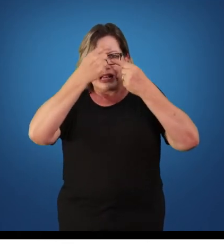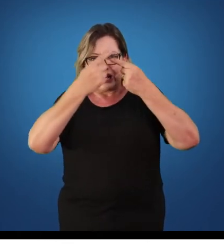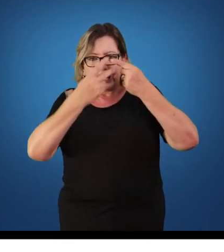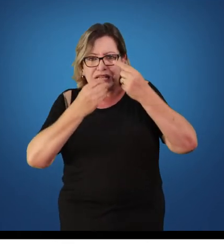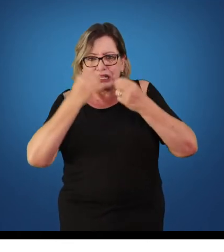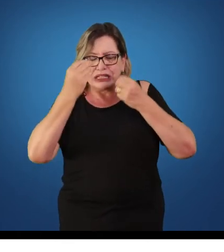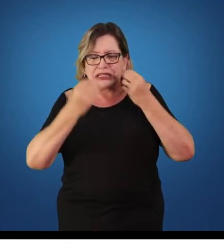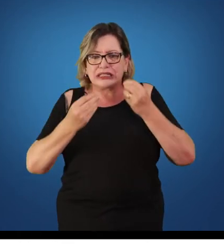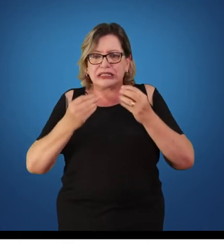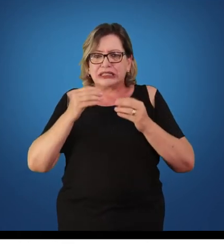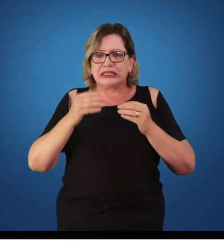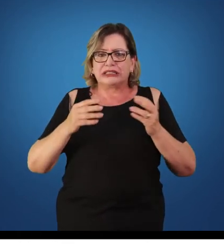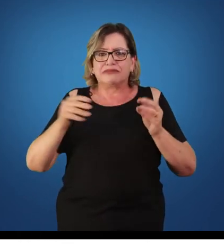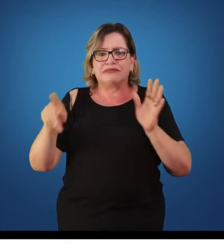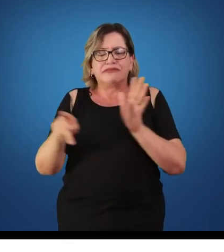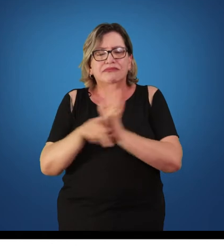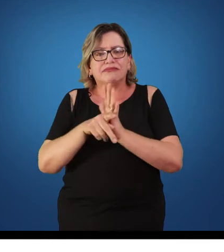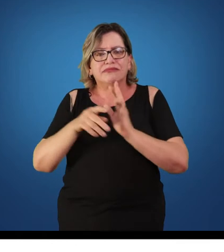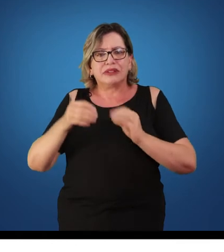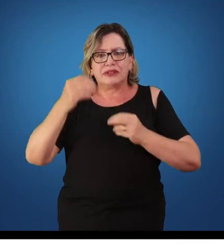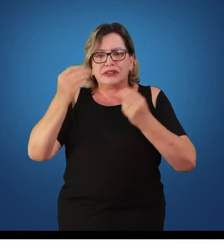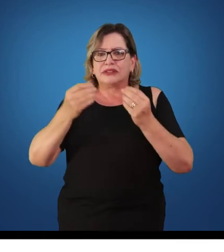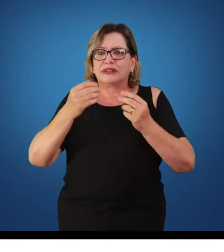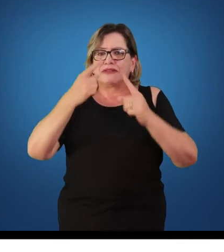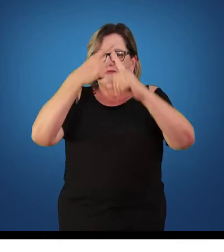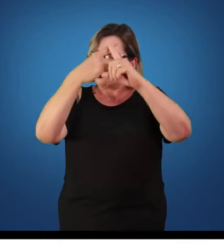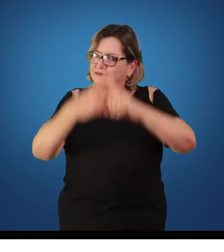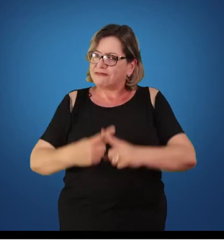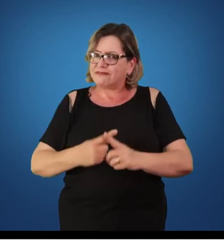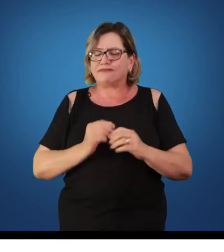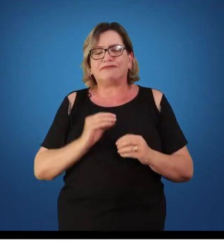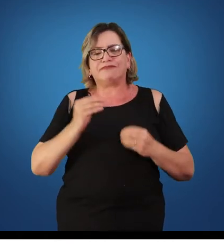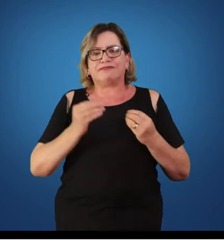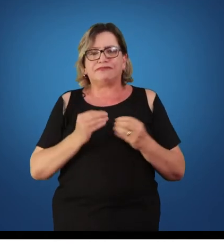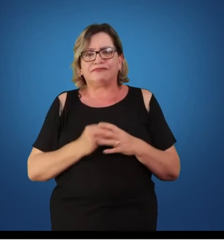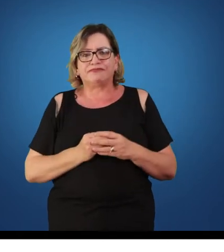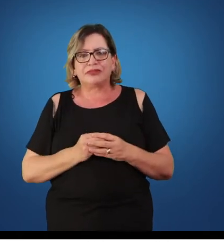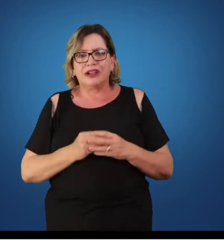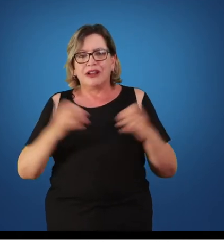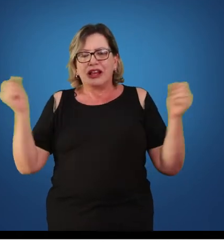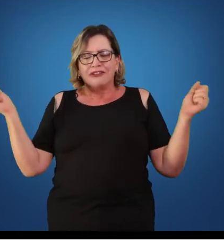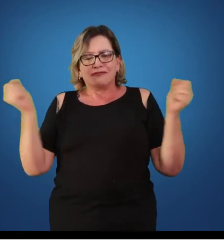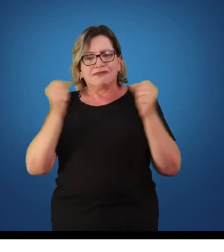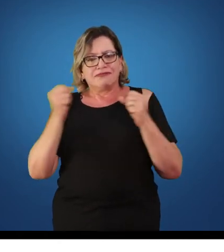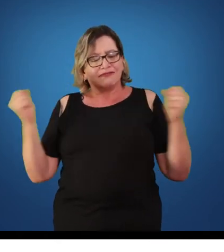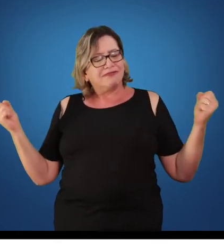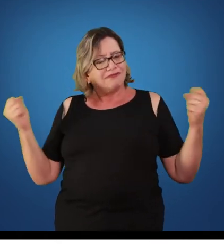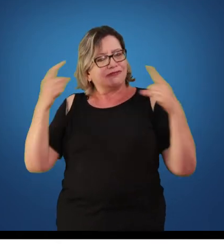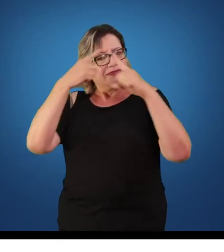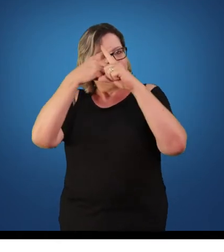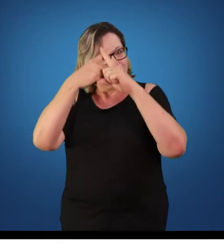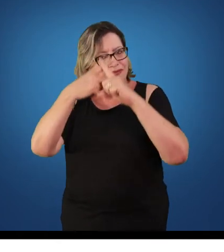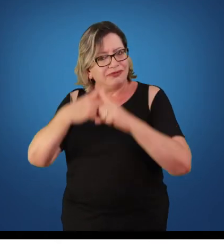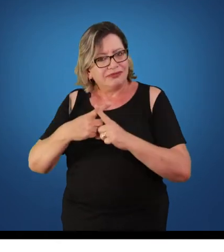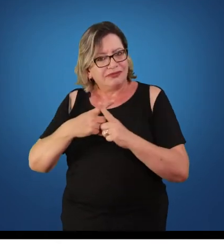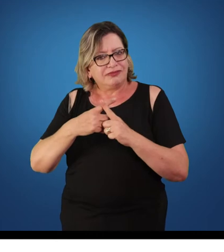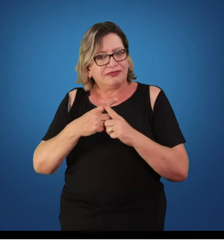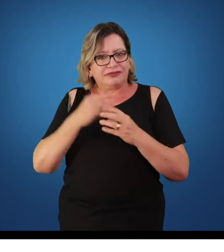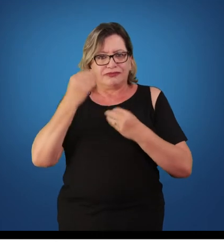desse período da educação física competitivista. A educação física competitivista,